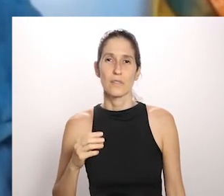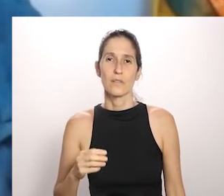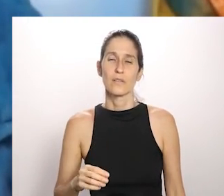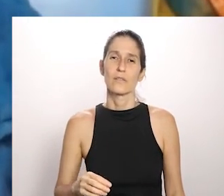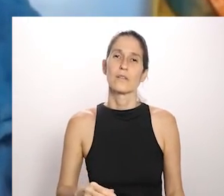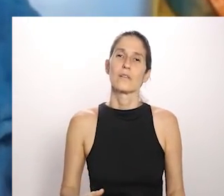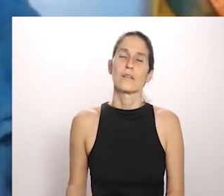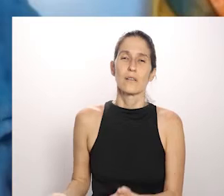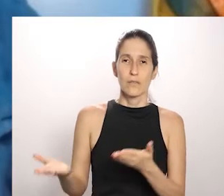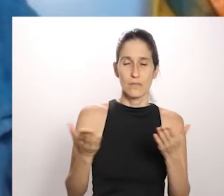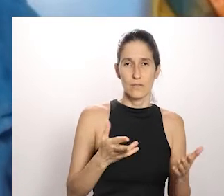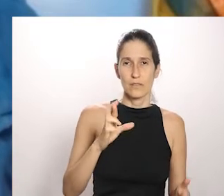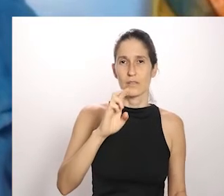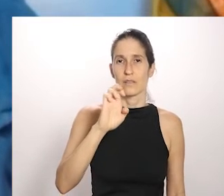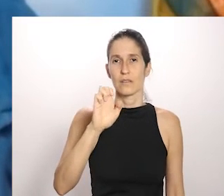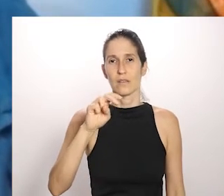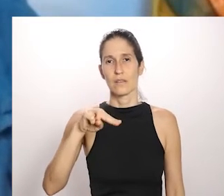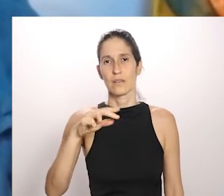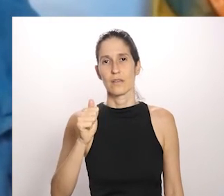e responda essa pergunta para a Ângela.